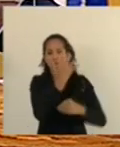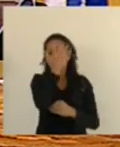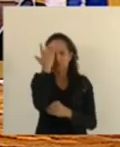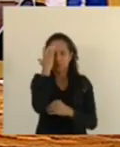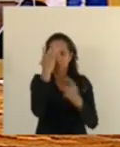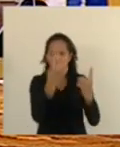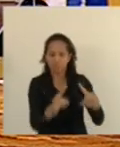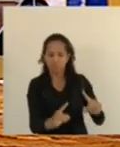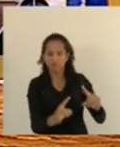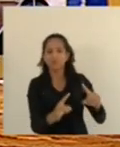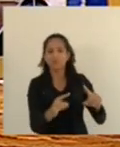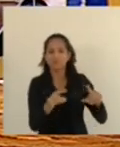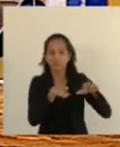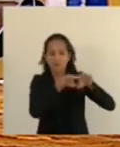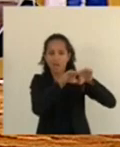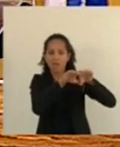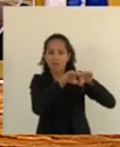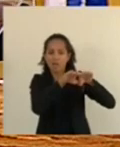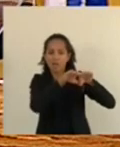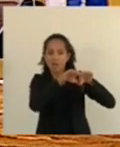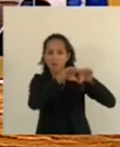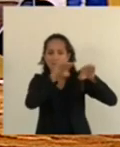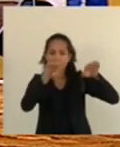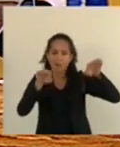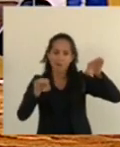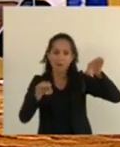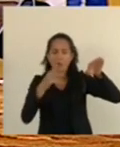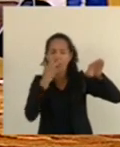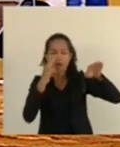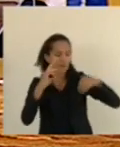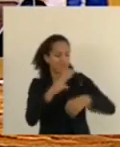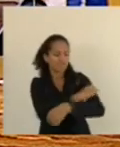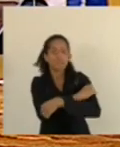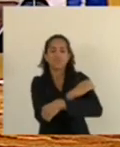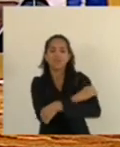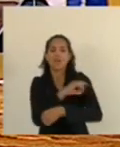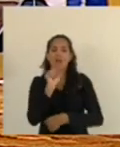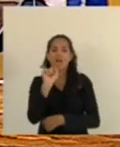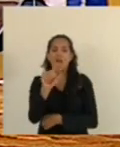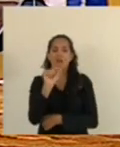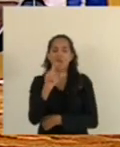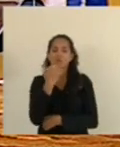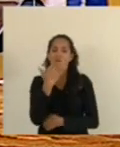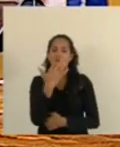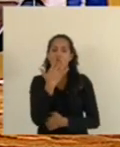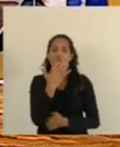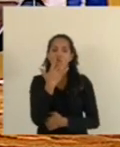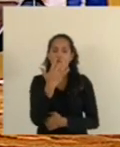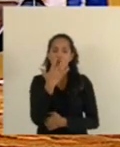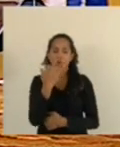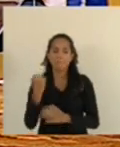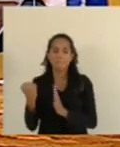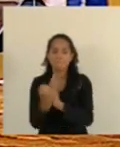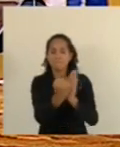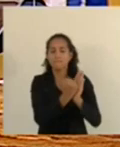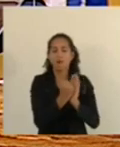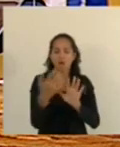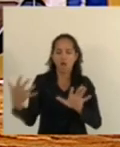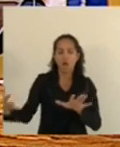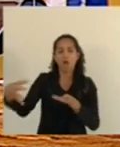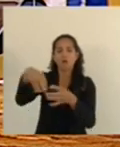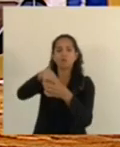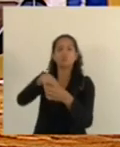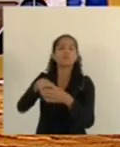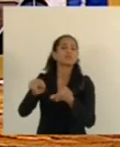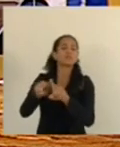deficiência eram identificadas por uma faixa azul no braço, o que incluía a população